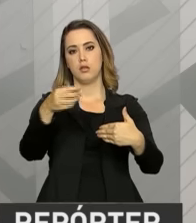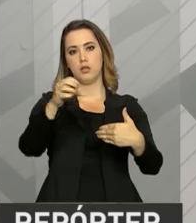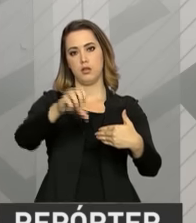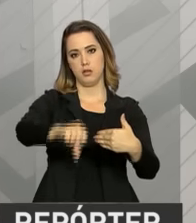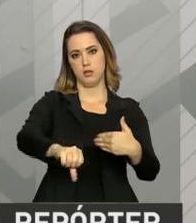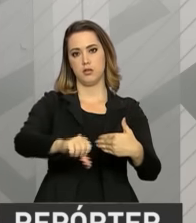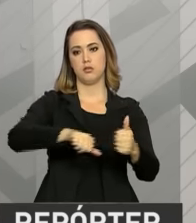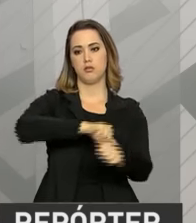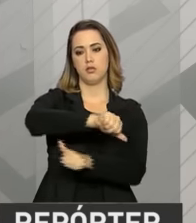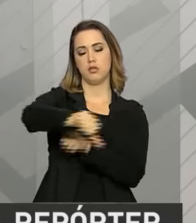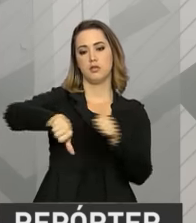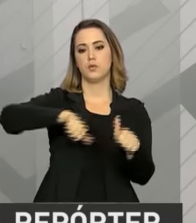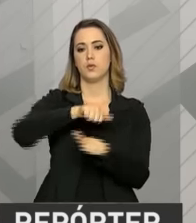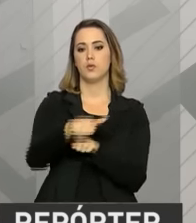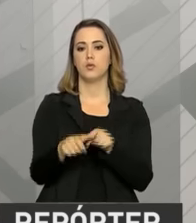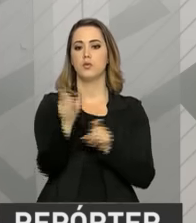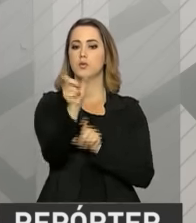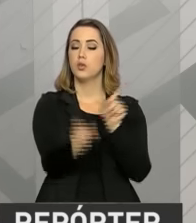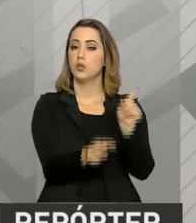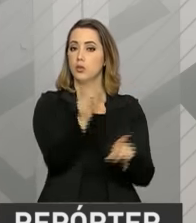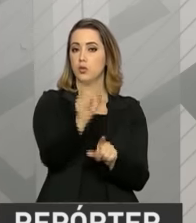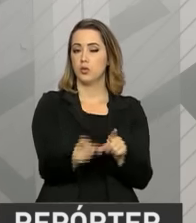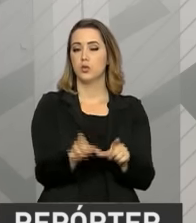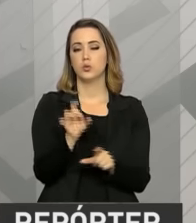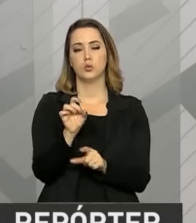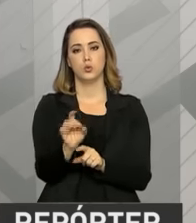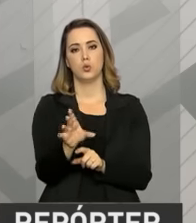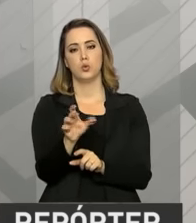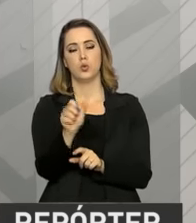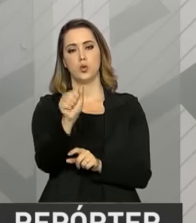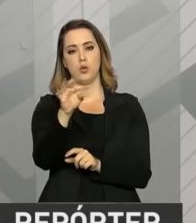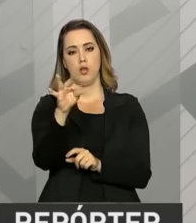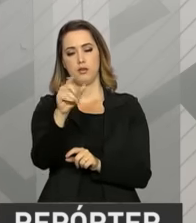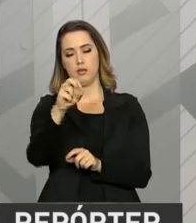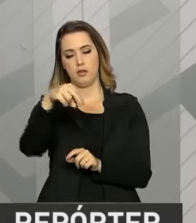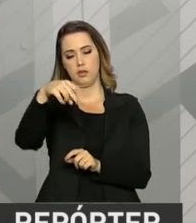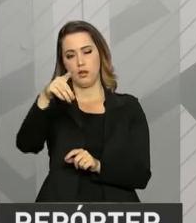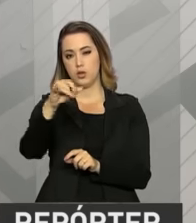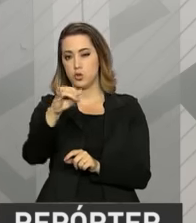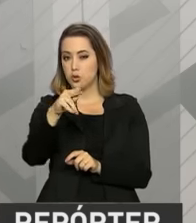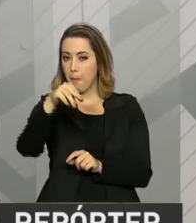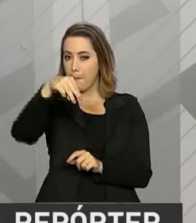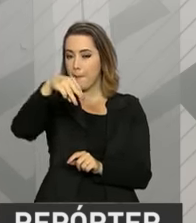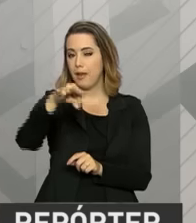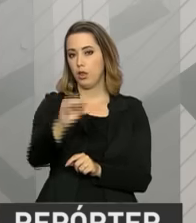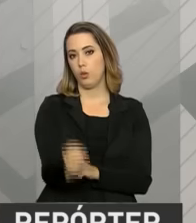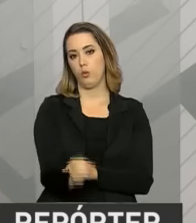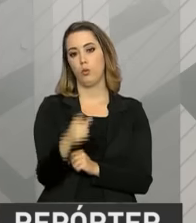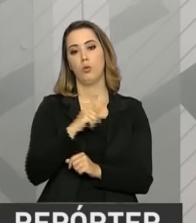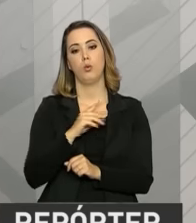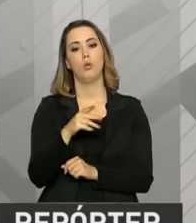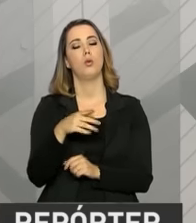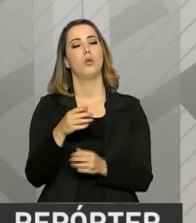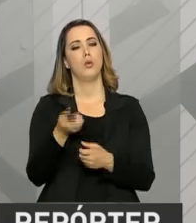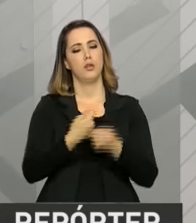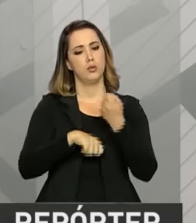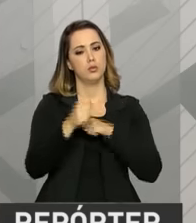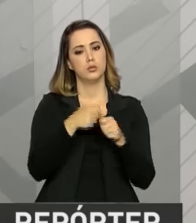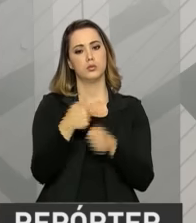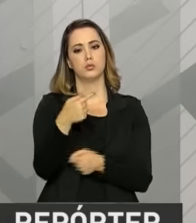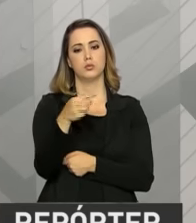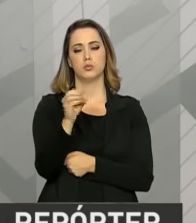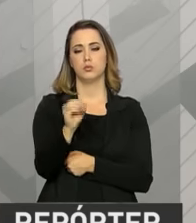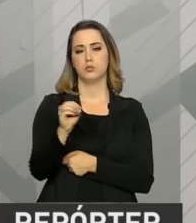vão ser transformadas em postos de atendimento. Uma economia de 750 milhões de reais por ano.